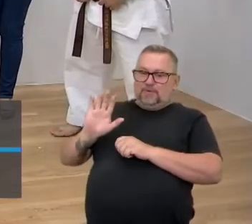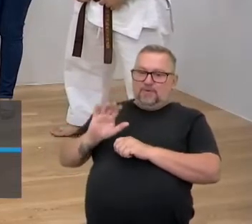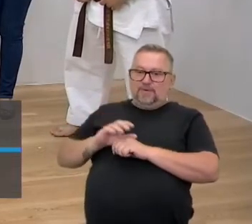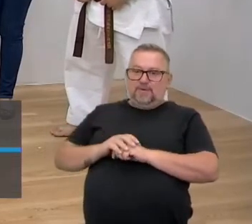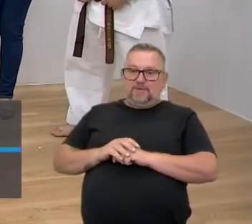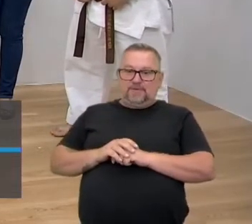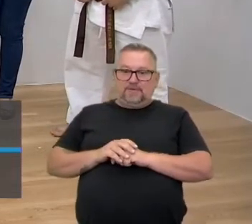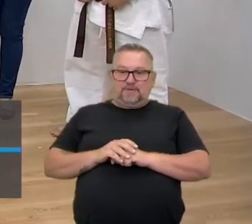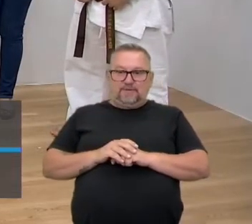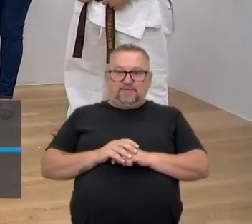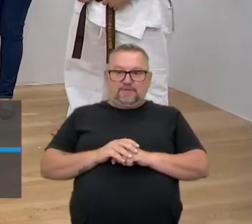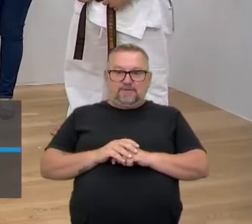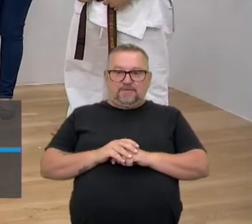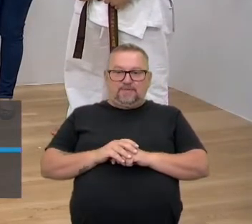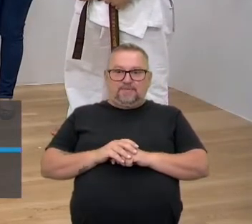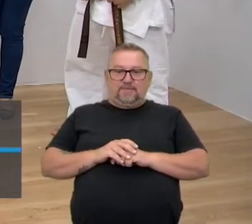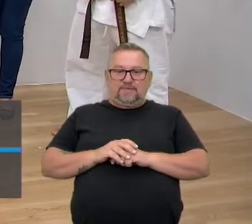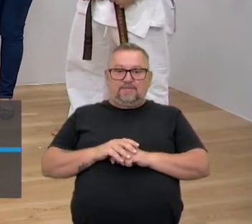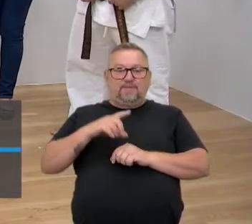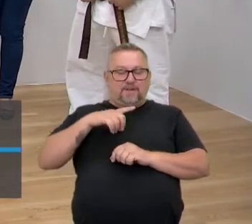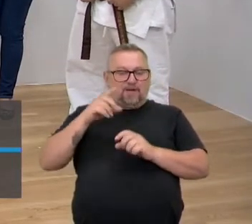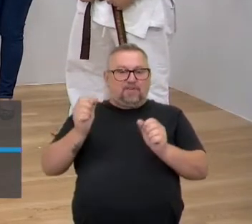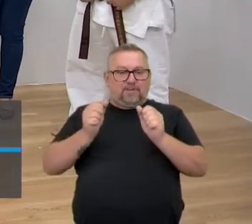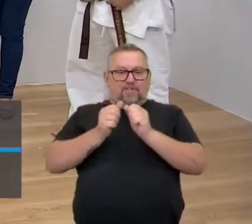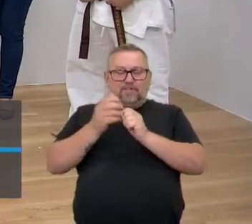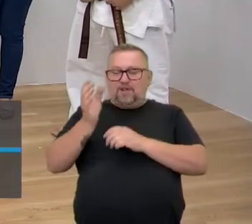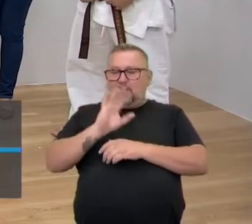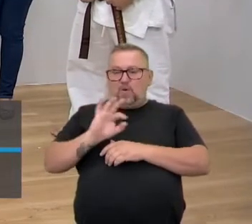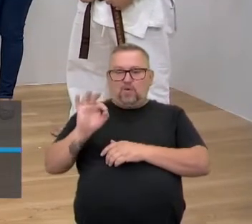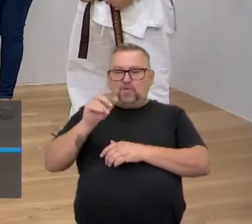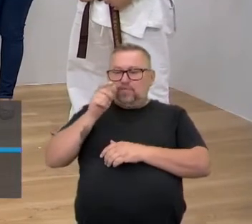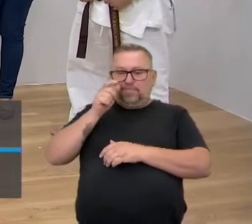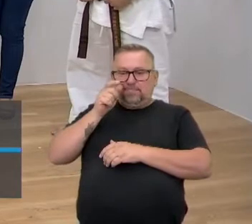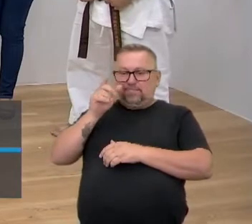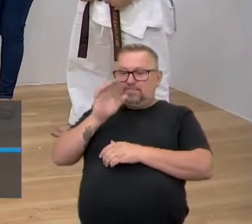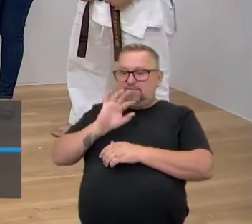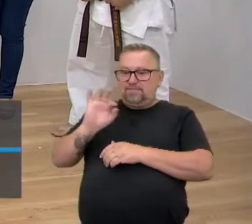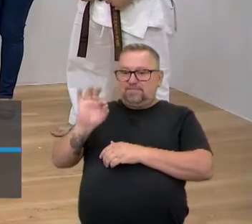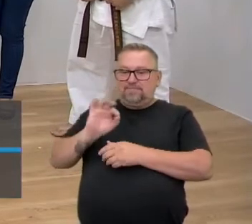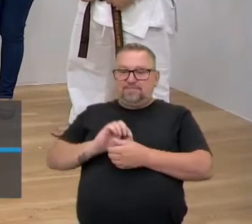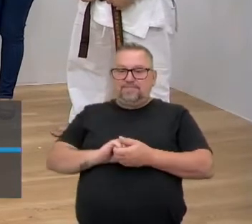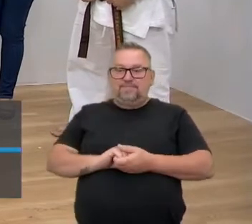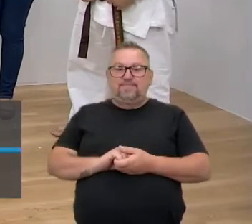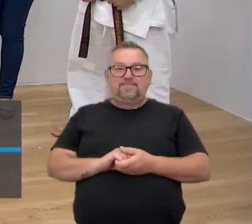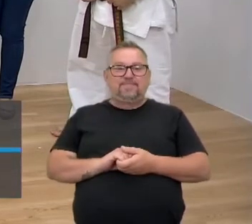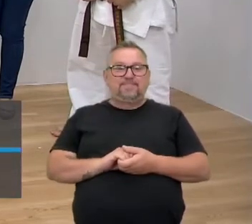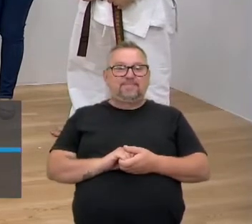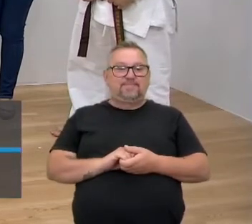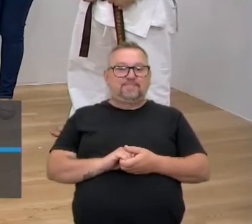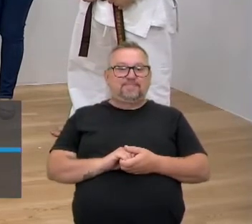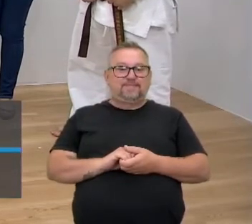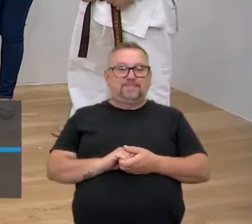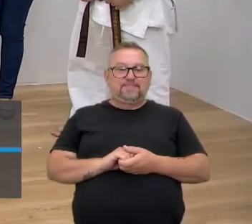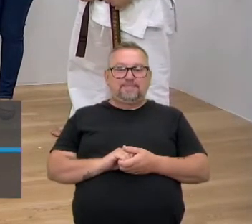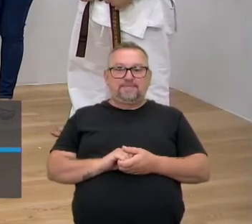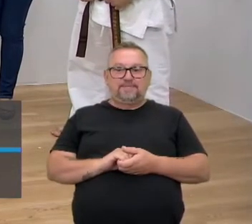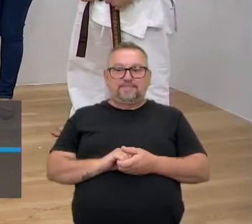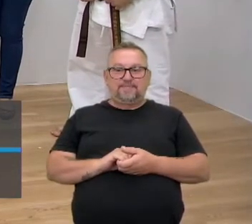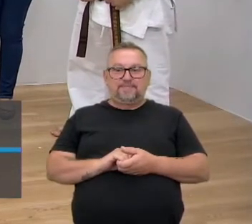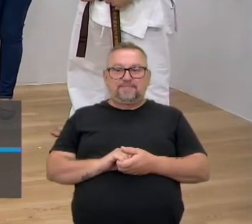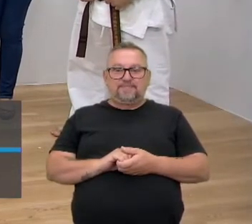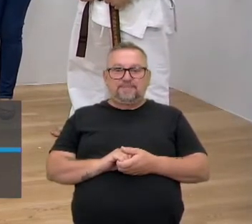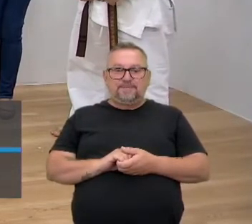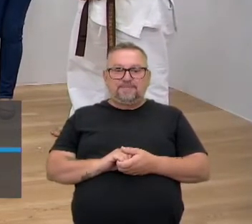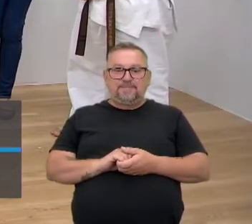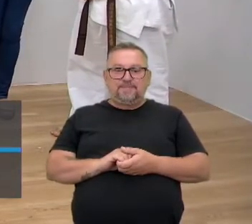gente tá junto, tá junto, meu amigo. Tá certo, eu tô vendo que tá ótimo, tá ótimo. Você tá apreciando. Mas muito. Mas é verdade,